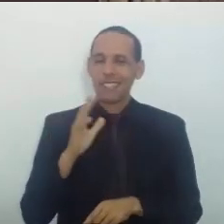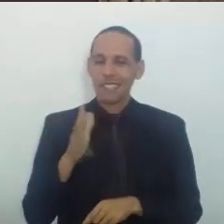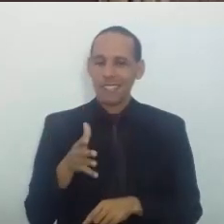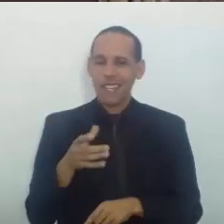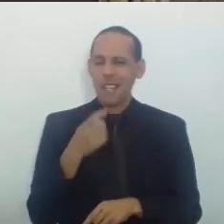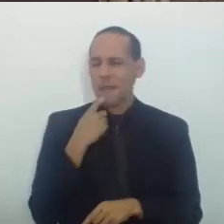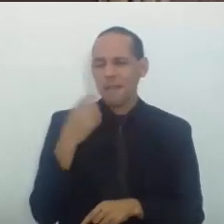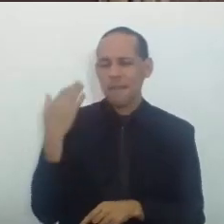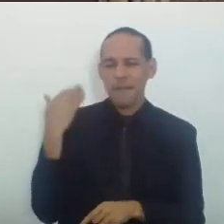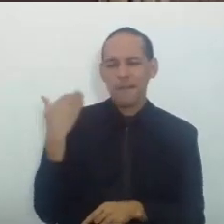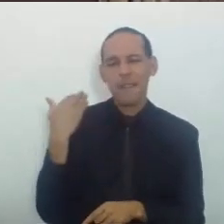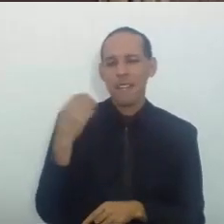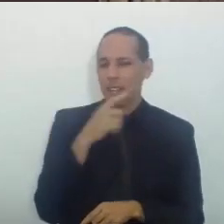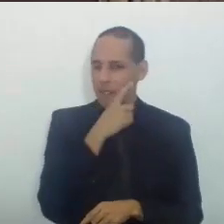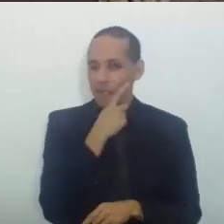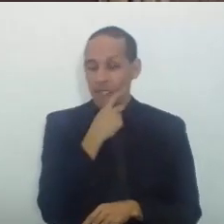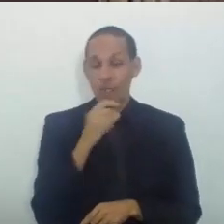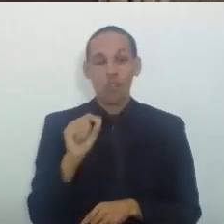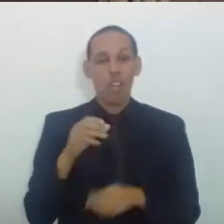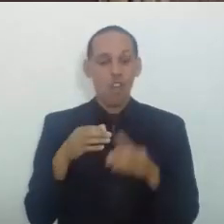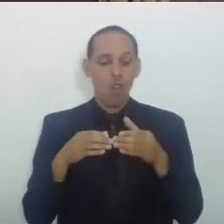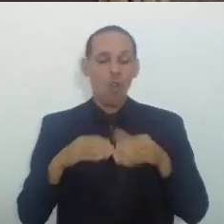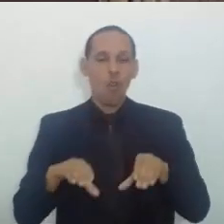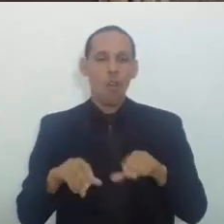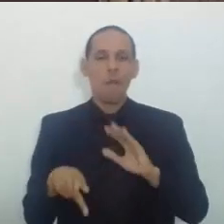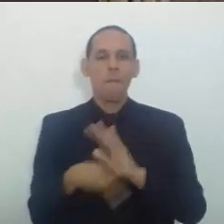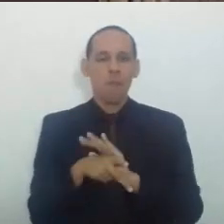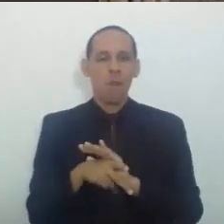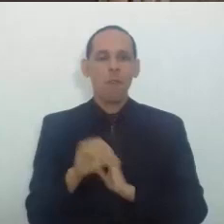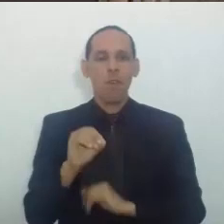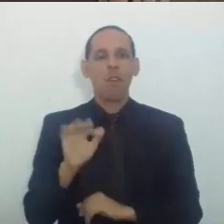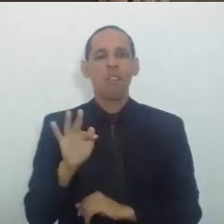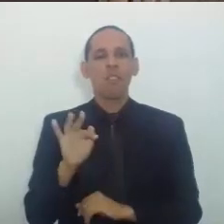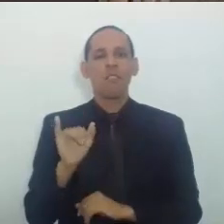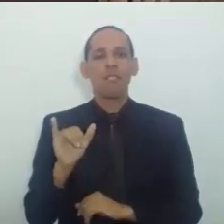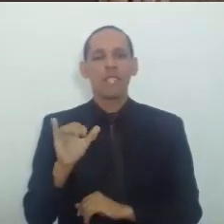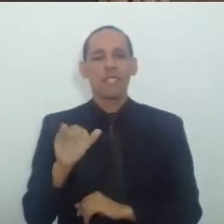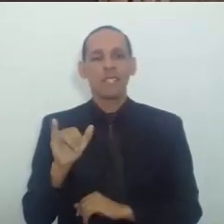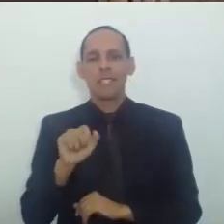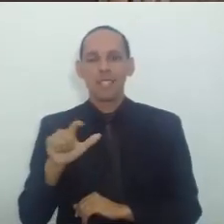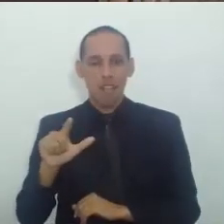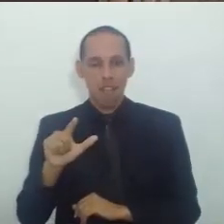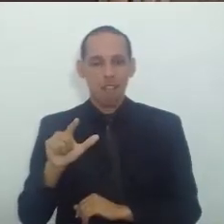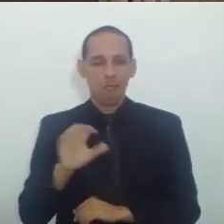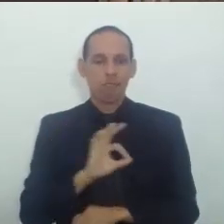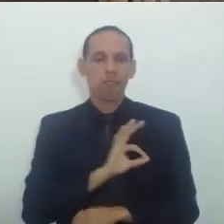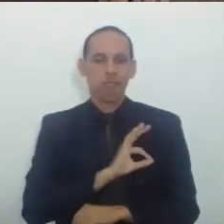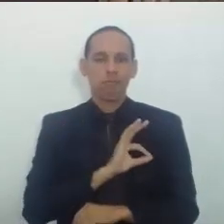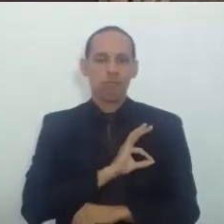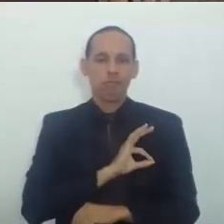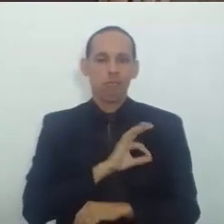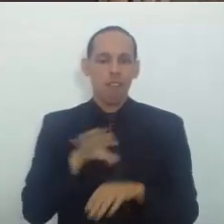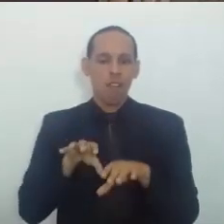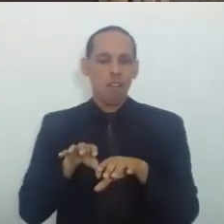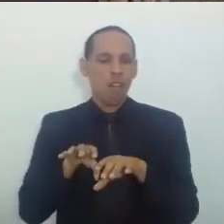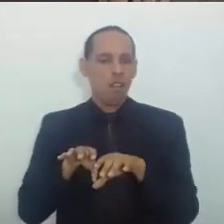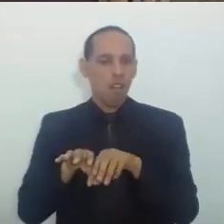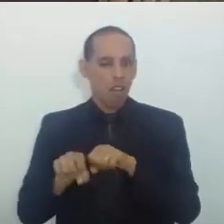No tribunal Do concurso Para oficiais Da polícia Que exige Mesma formação Superior